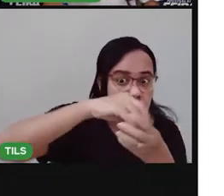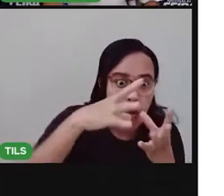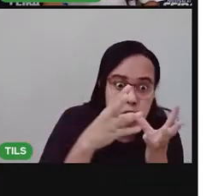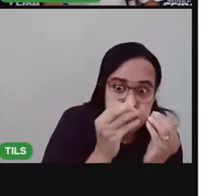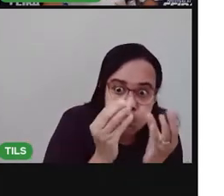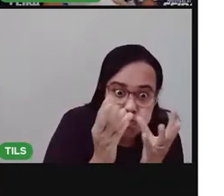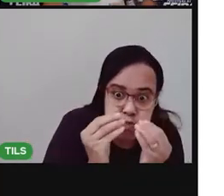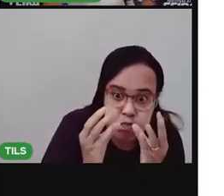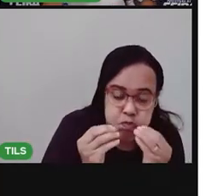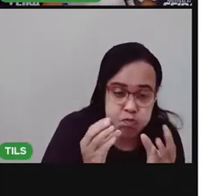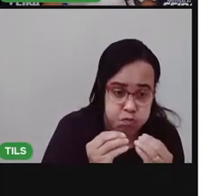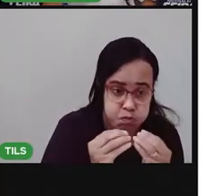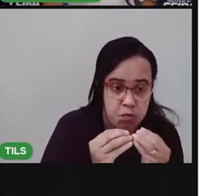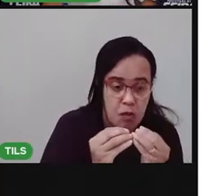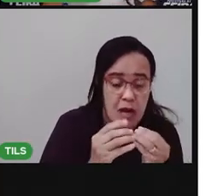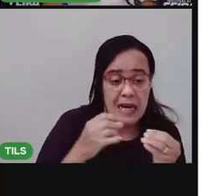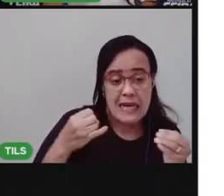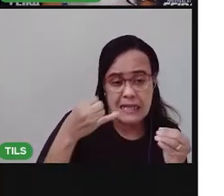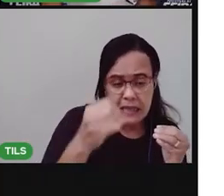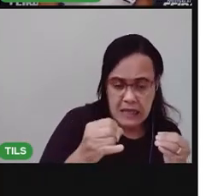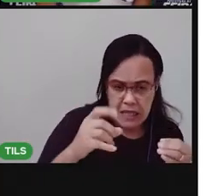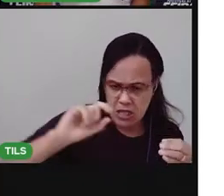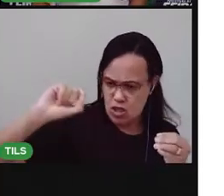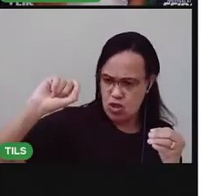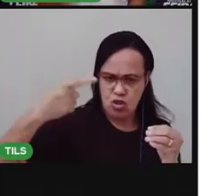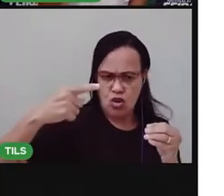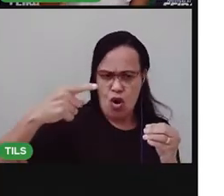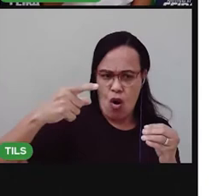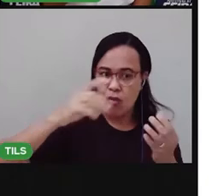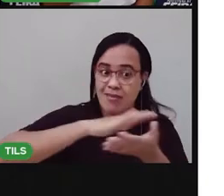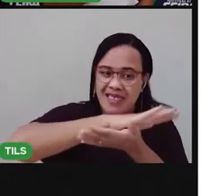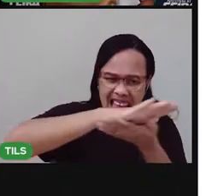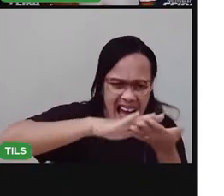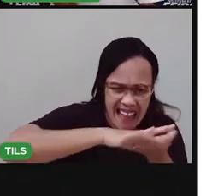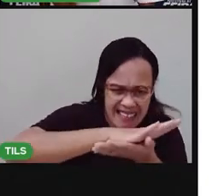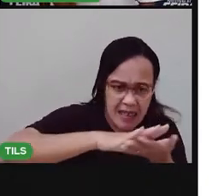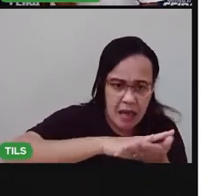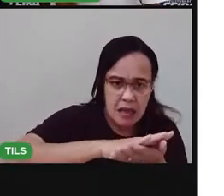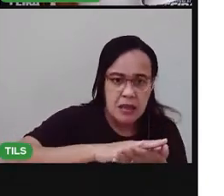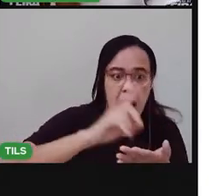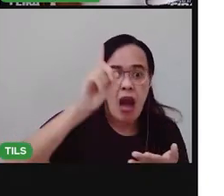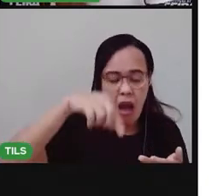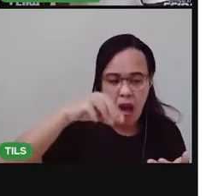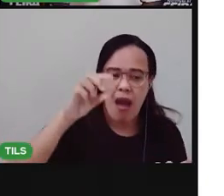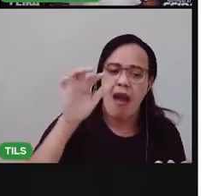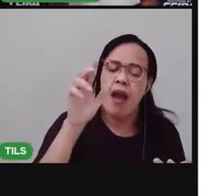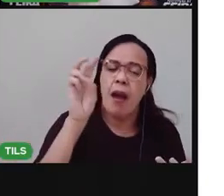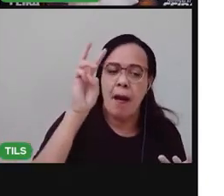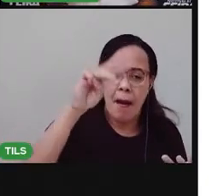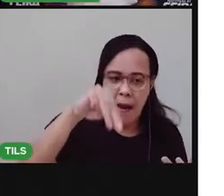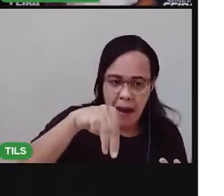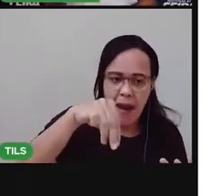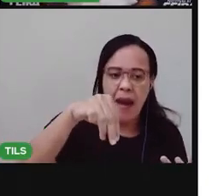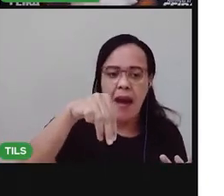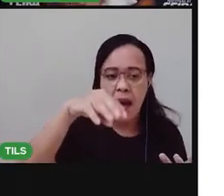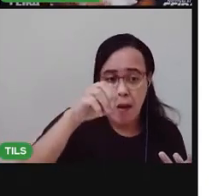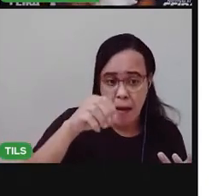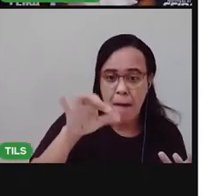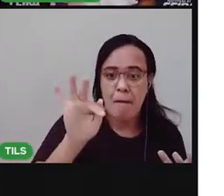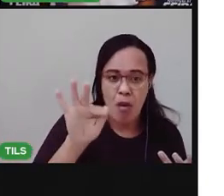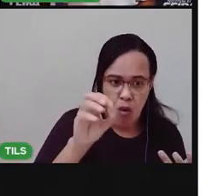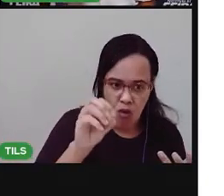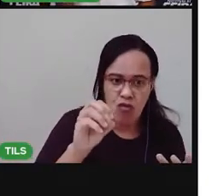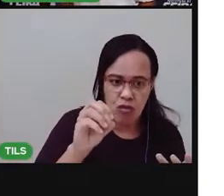por ausência de luz solar por ausência solar mas daqui a pouco eu te conto mais sobre isso agora eu vou te mostrar alguns